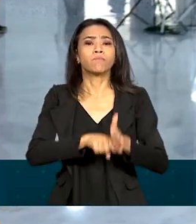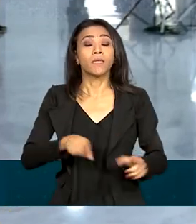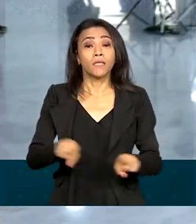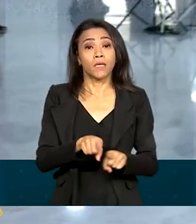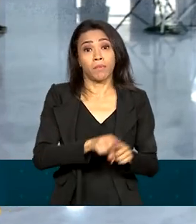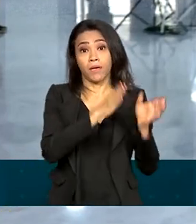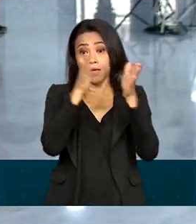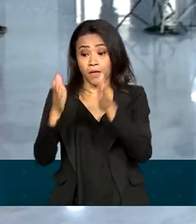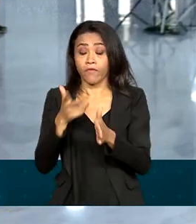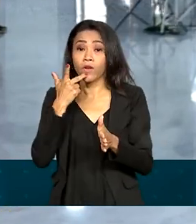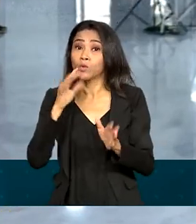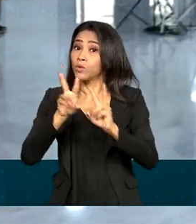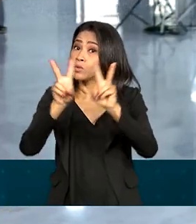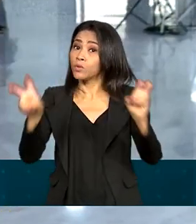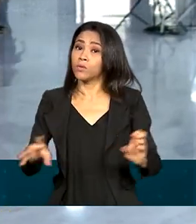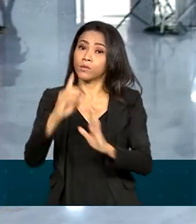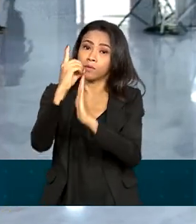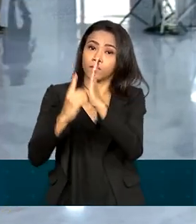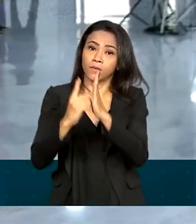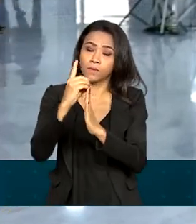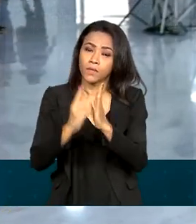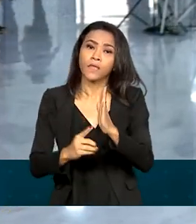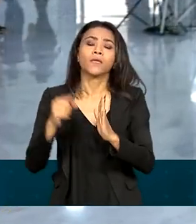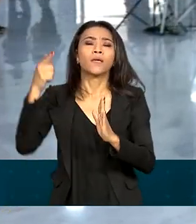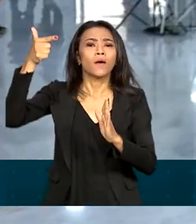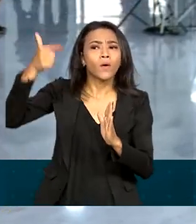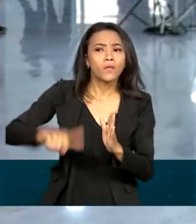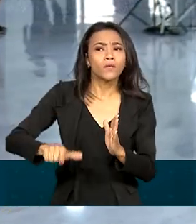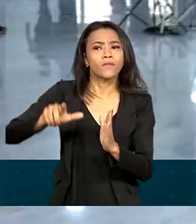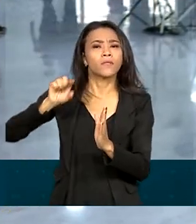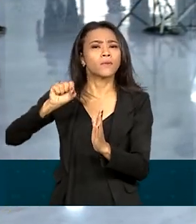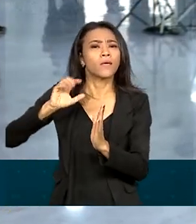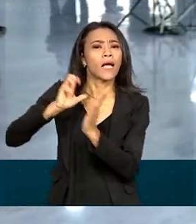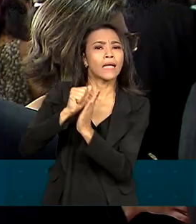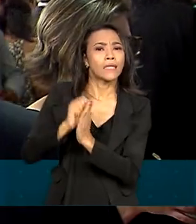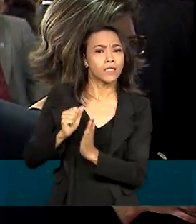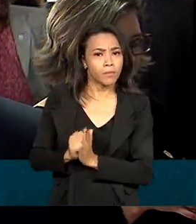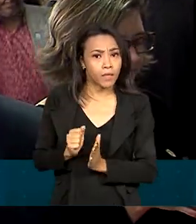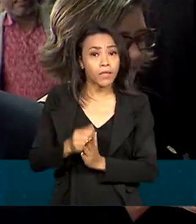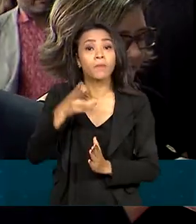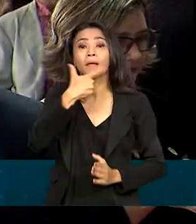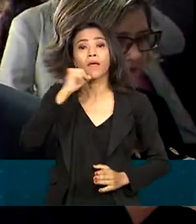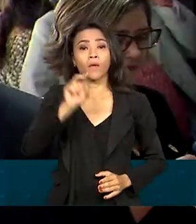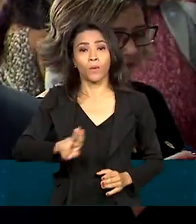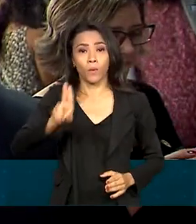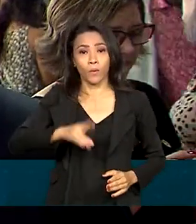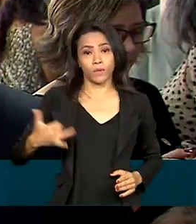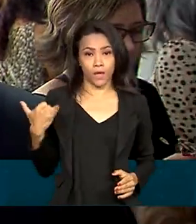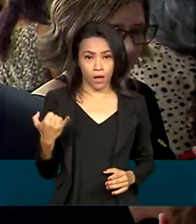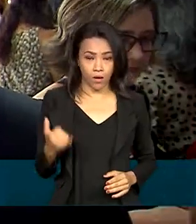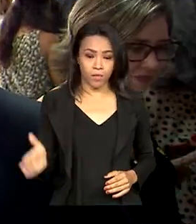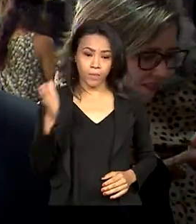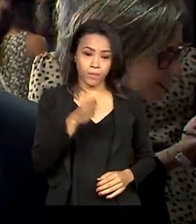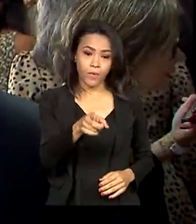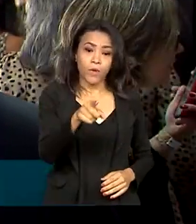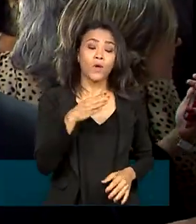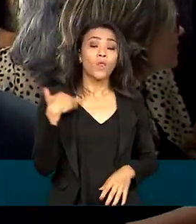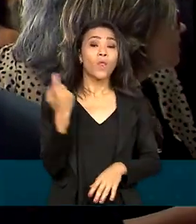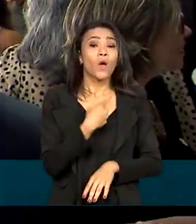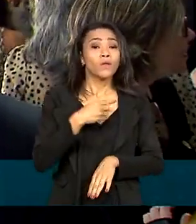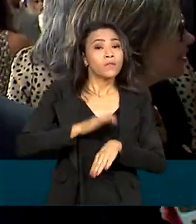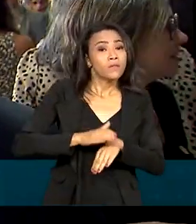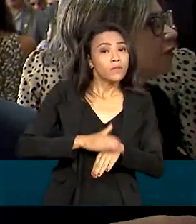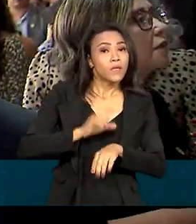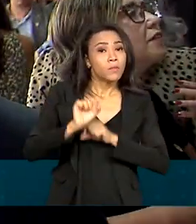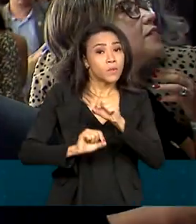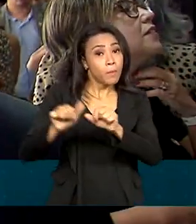decreto presidencial que determina o recadastramento de armas de fogo. O que nós fizemos foi alterar a regulamentação via